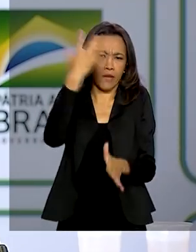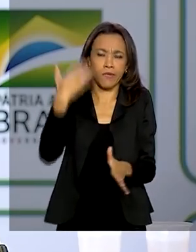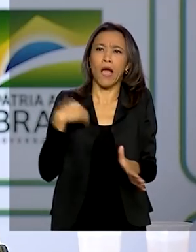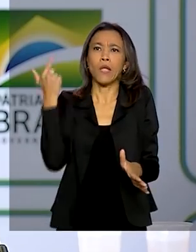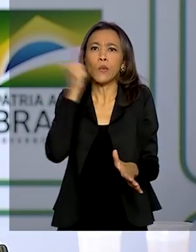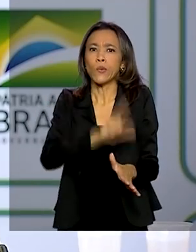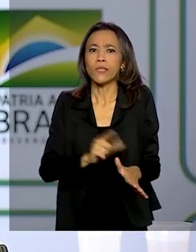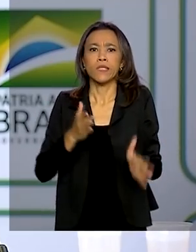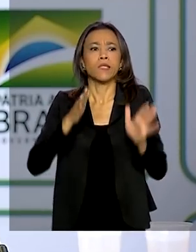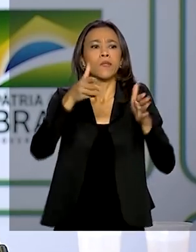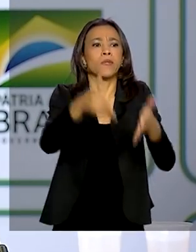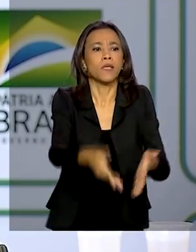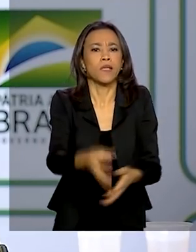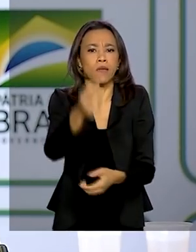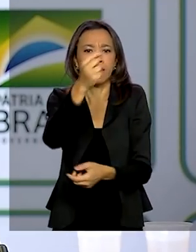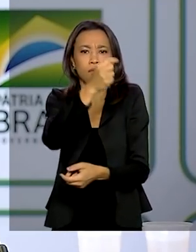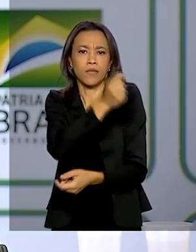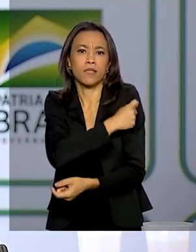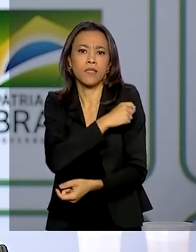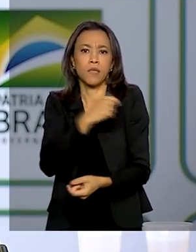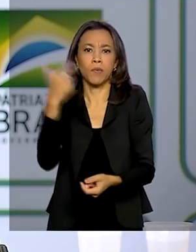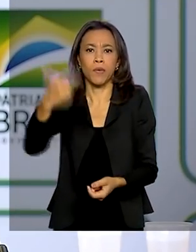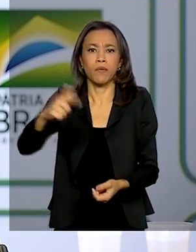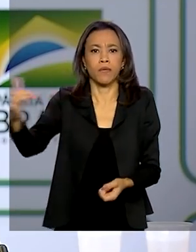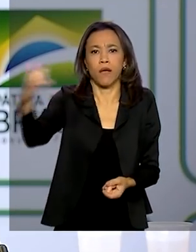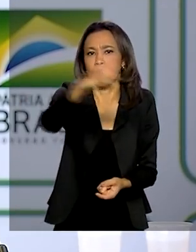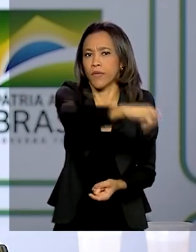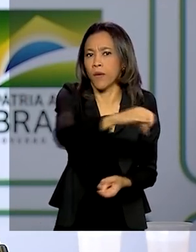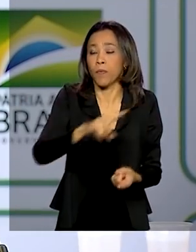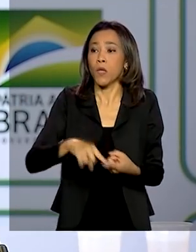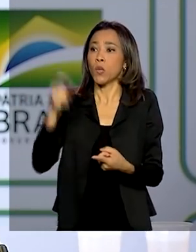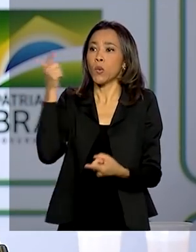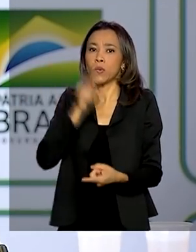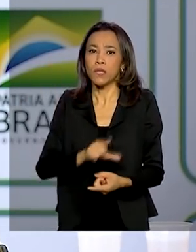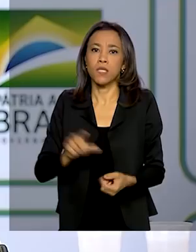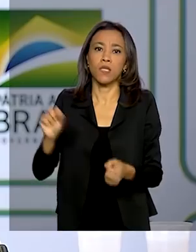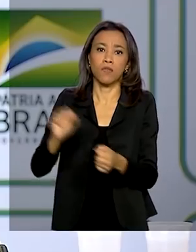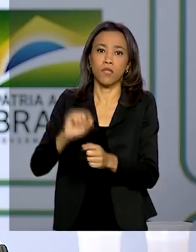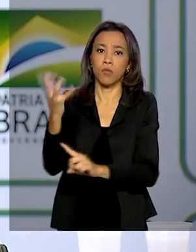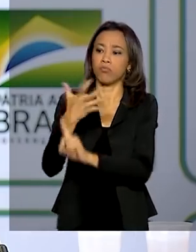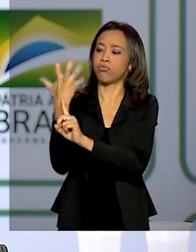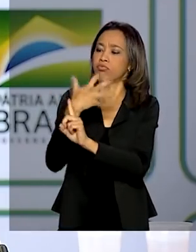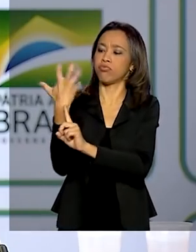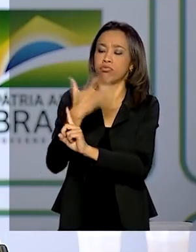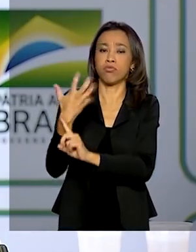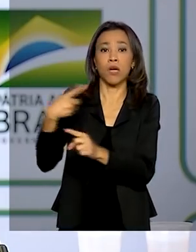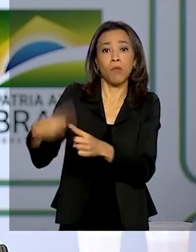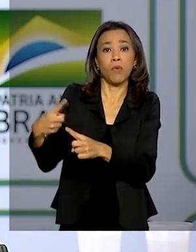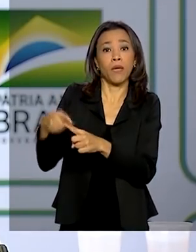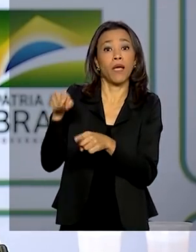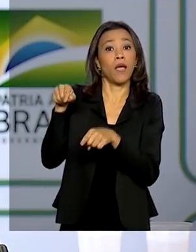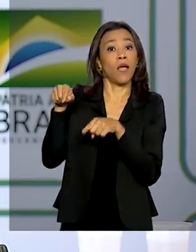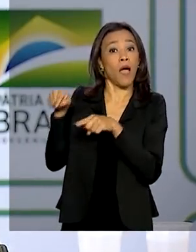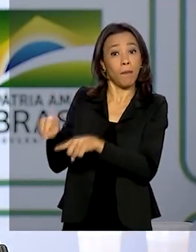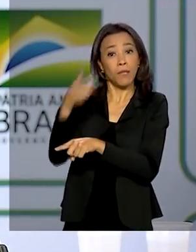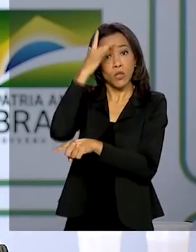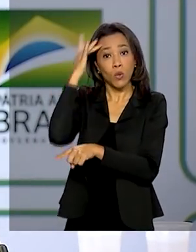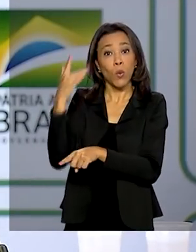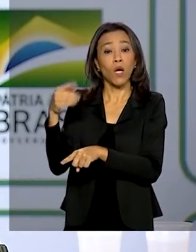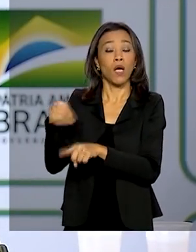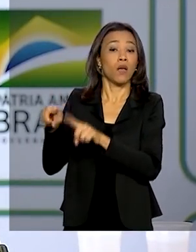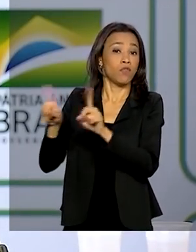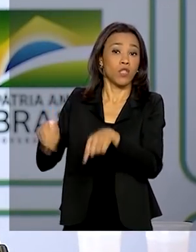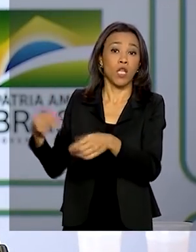vacina porque não tem mais o avião, não consigo produzir o ventilador porque o funcionário não chega na firma de ventilador, não